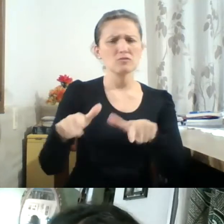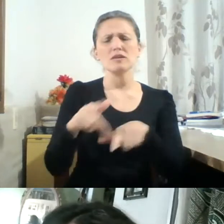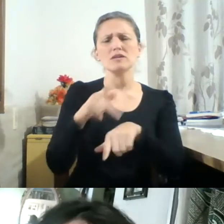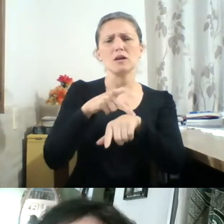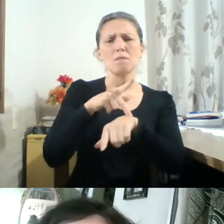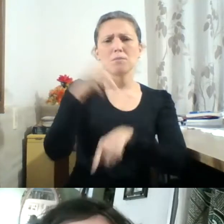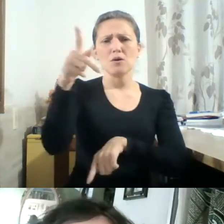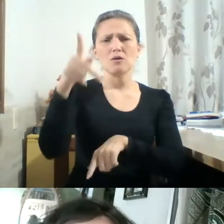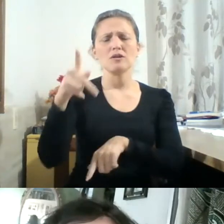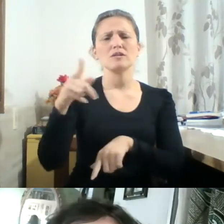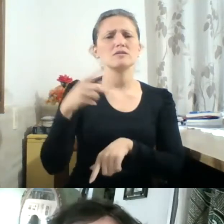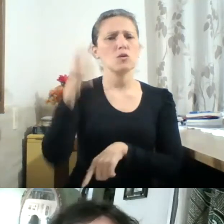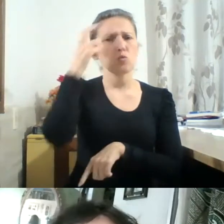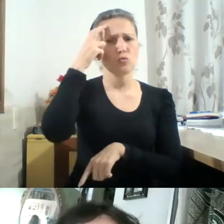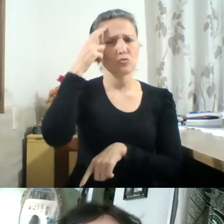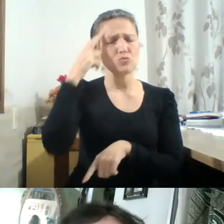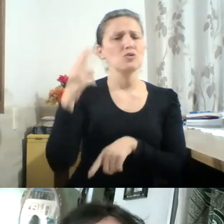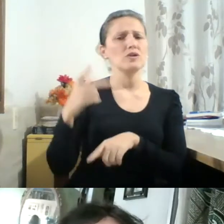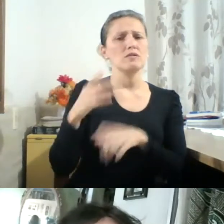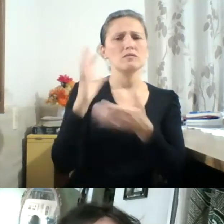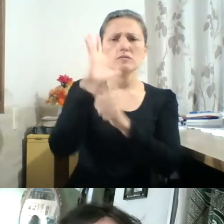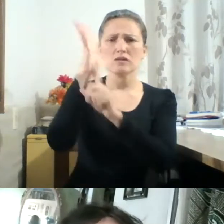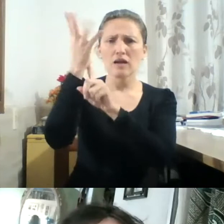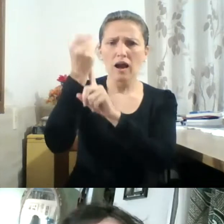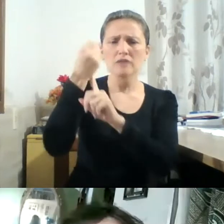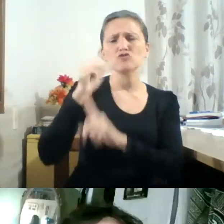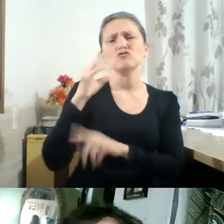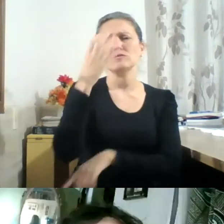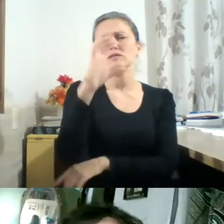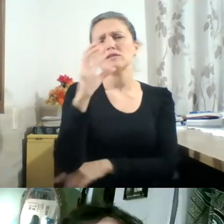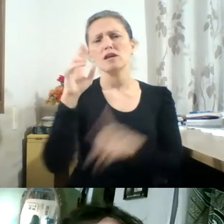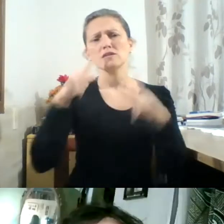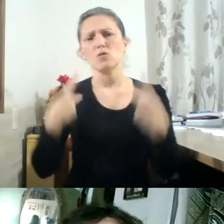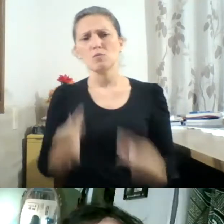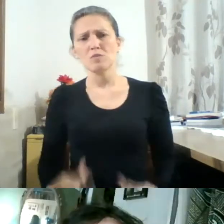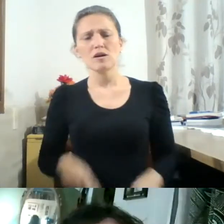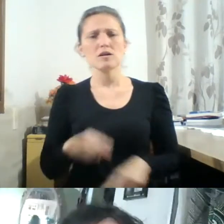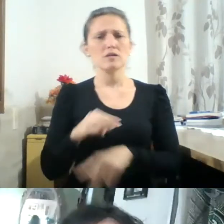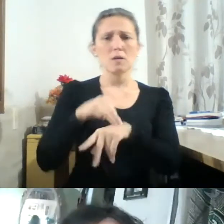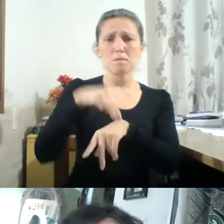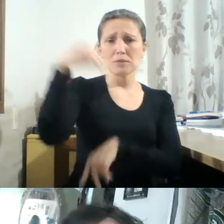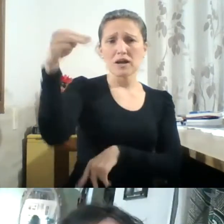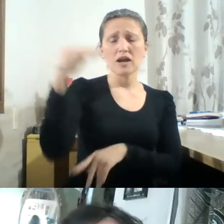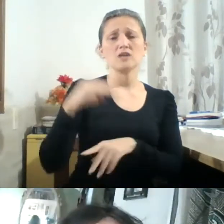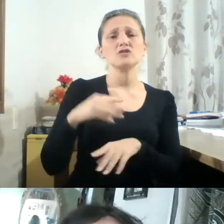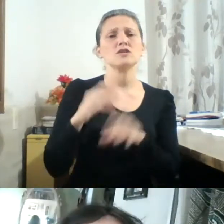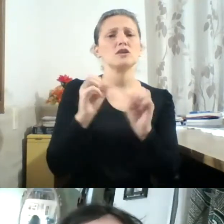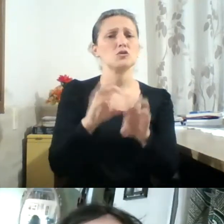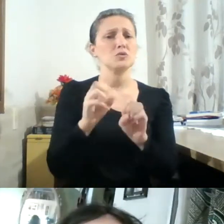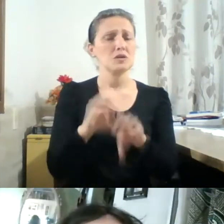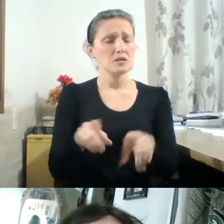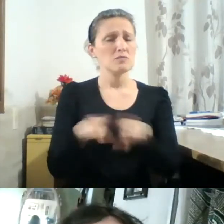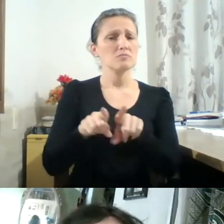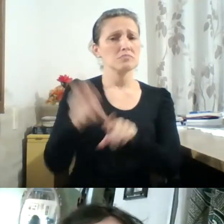especialista em arte e ciências humanas e em fotografia. Mestre em educação e cultura e doutoranda em educação.